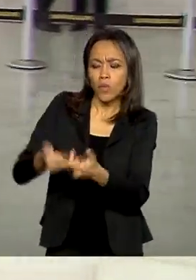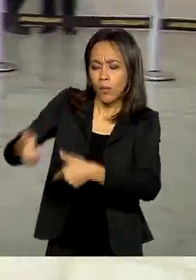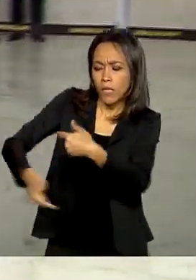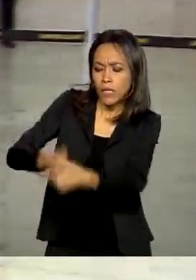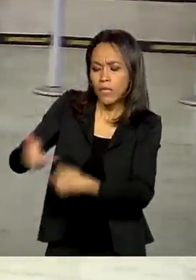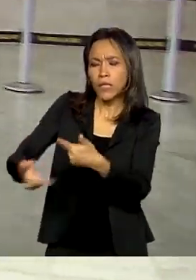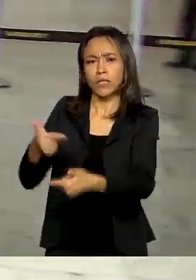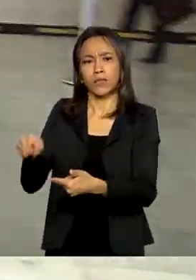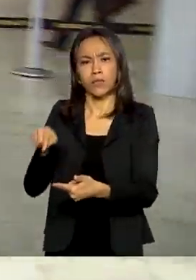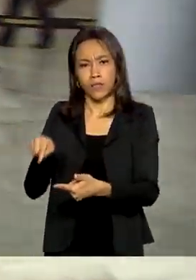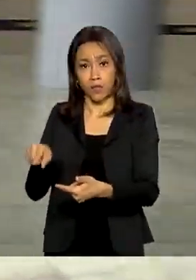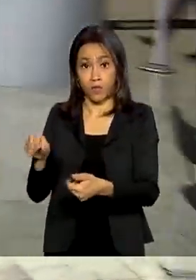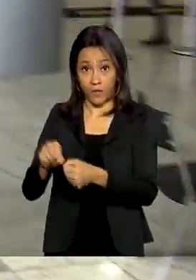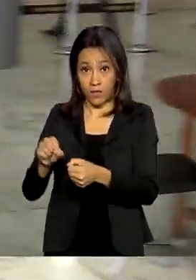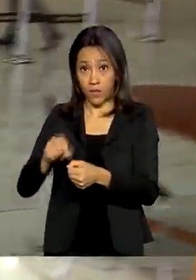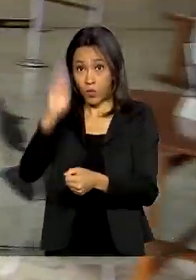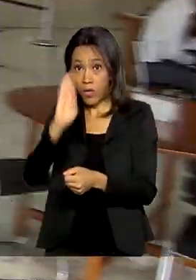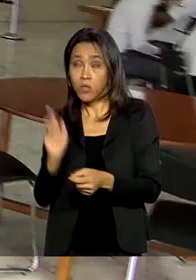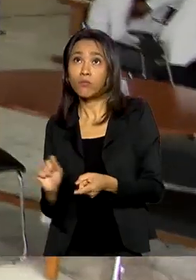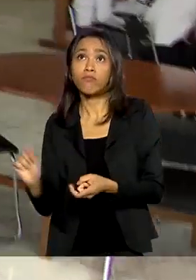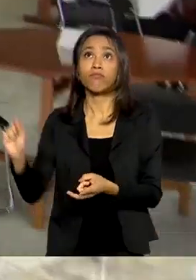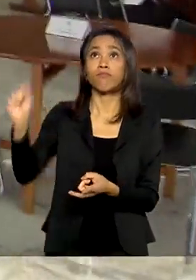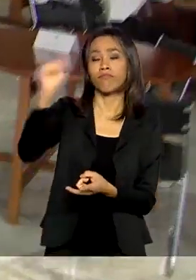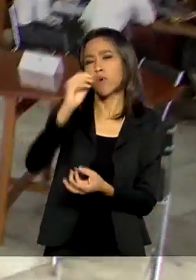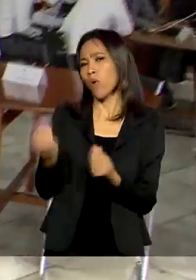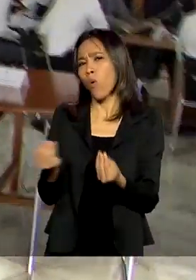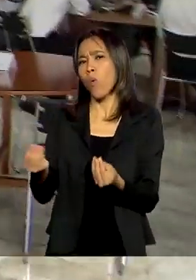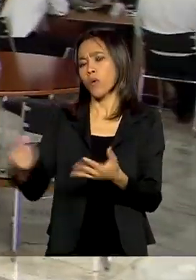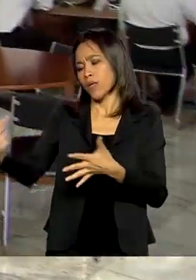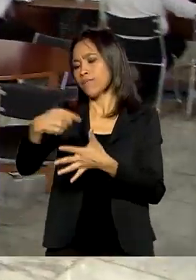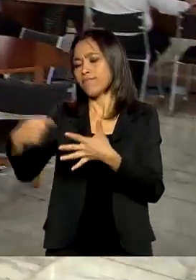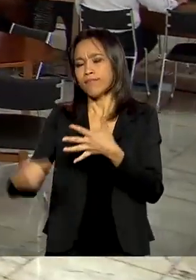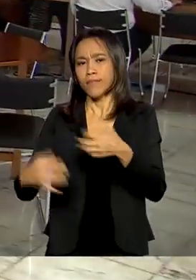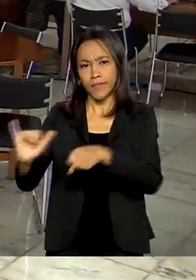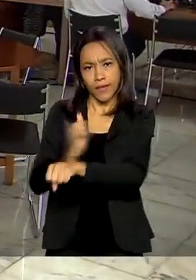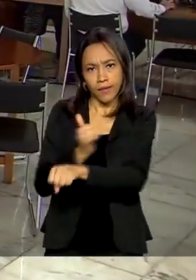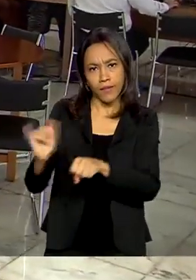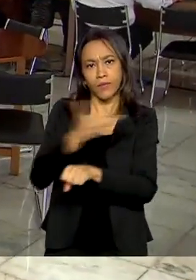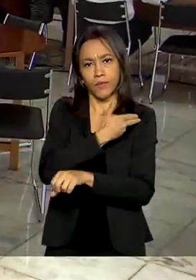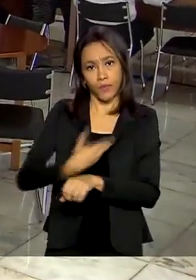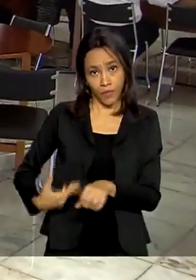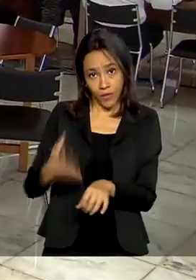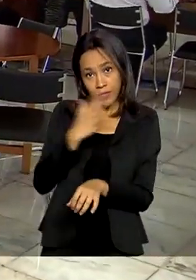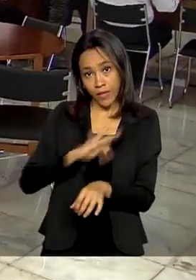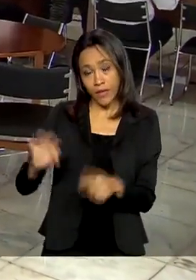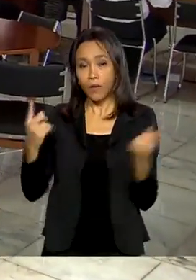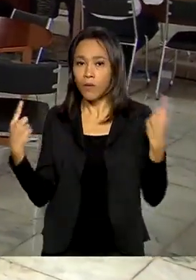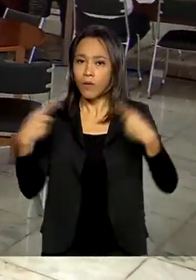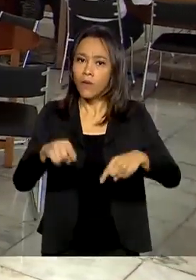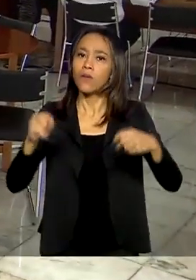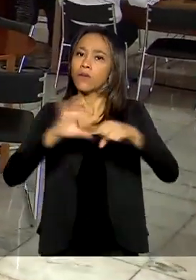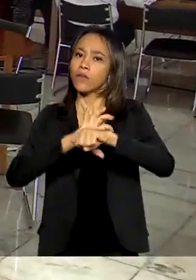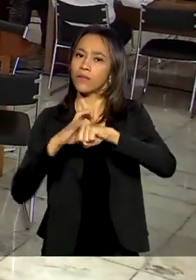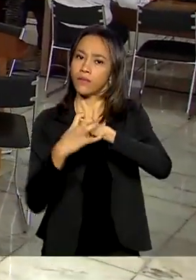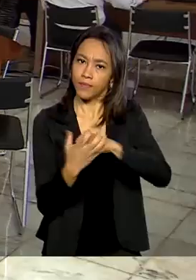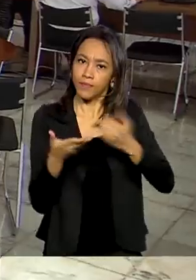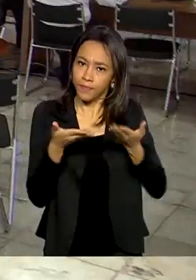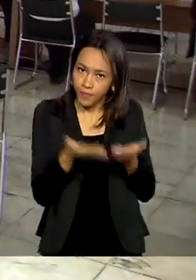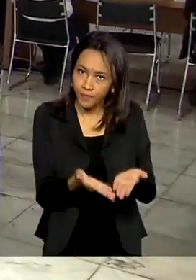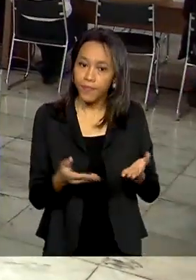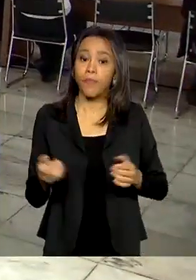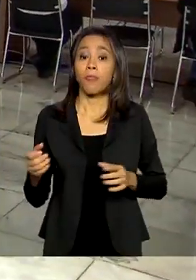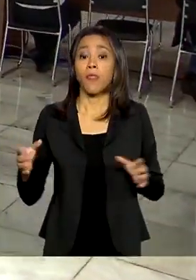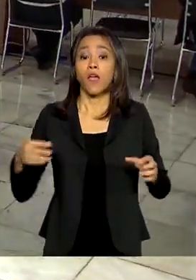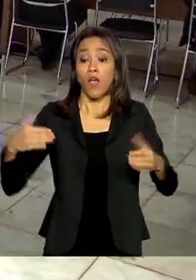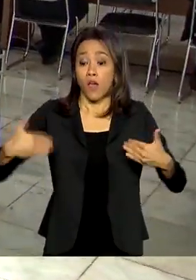enfrentamento ao coronavírus no Brasil e as ações desenvolvidas pelo governo federal para combater a crise. 22